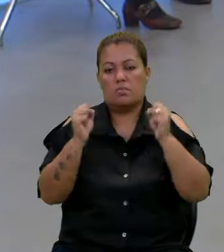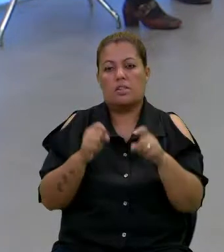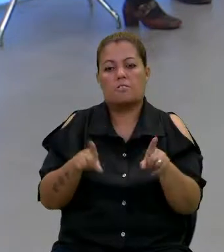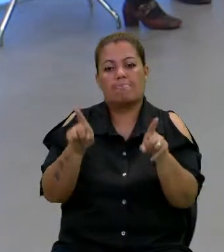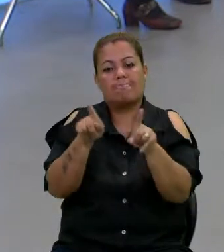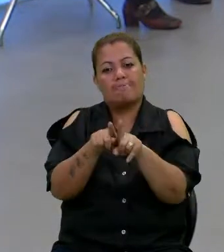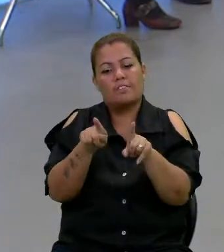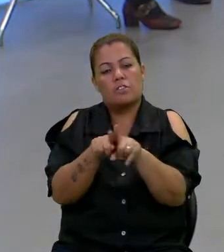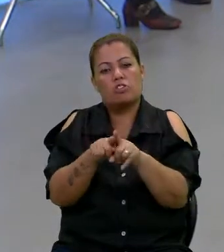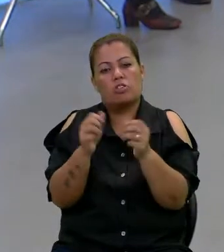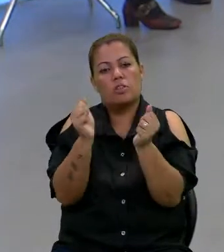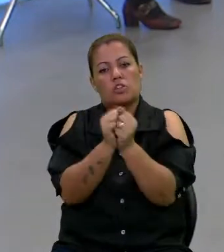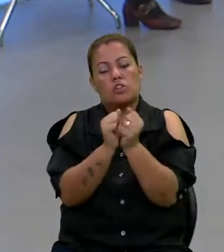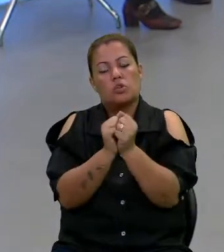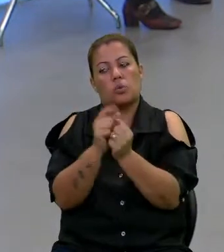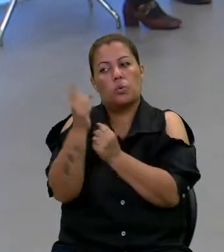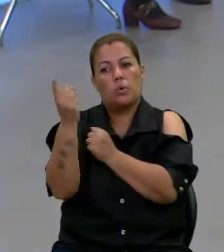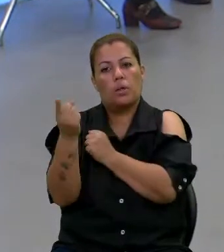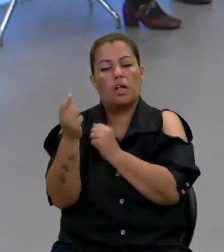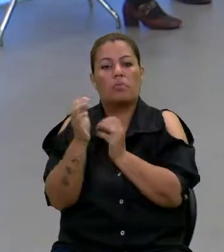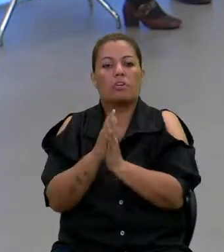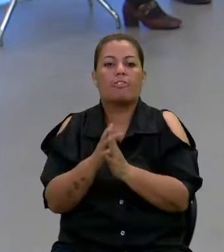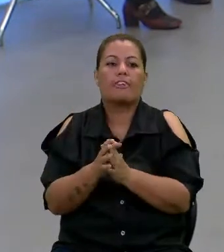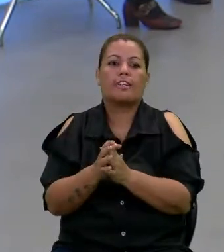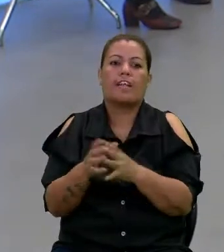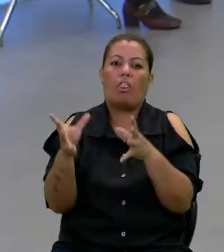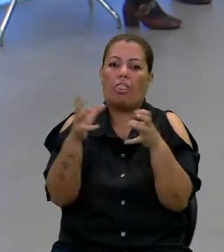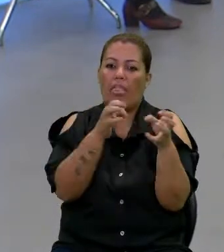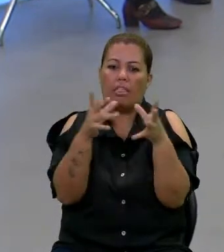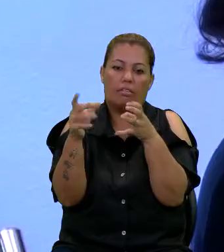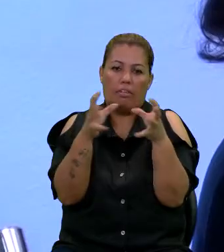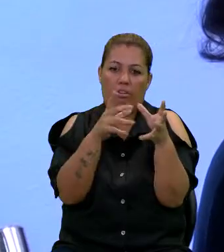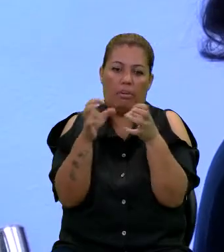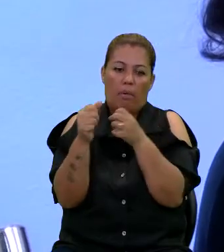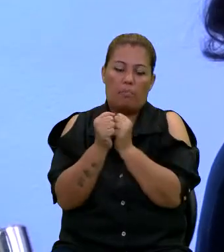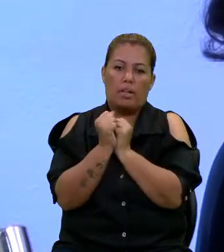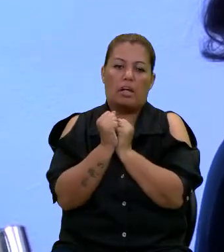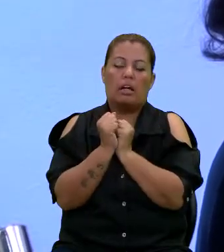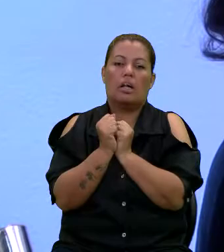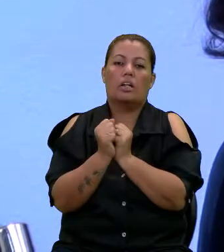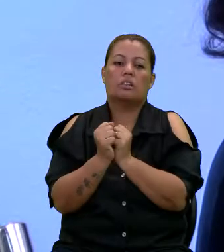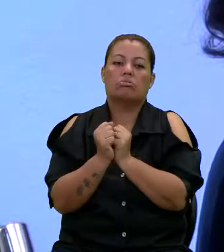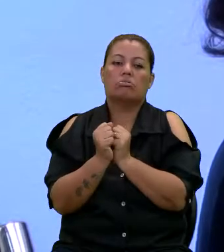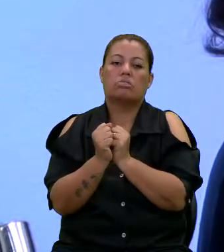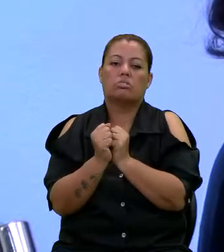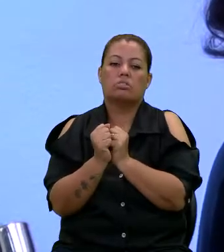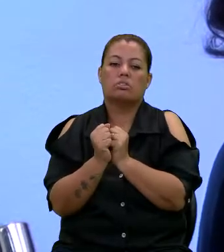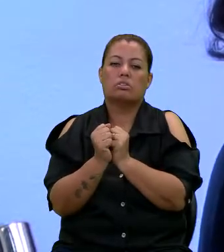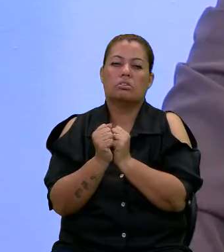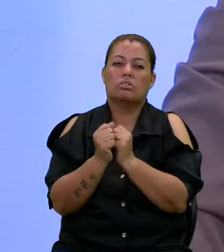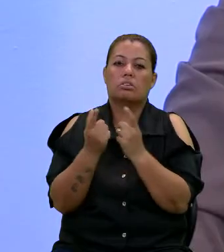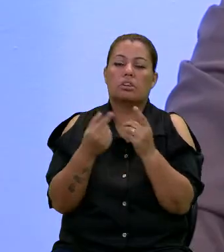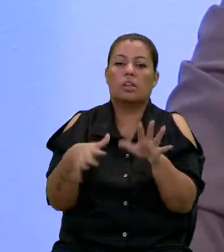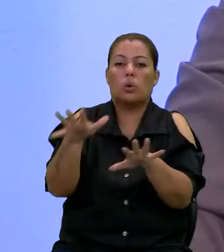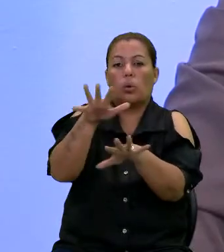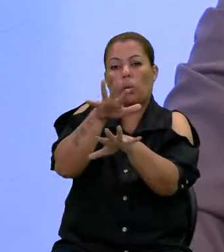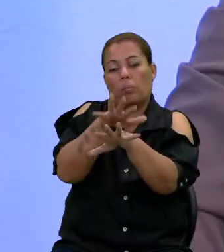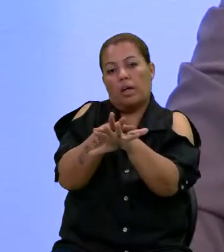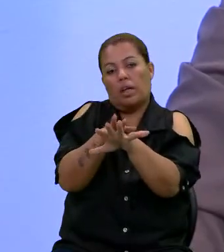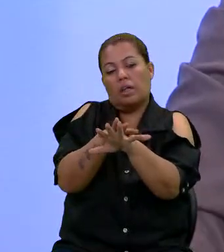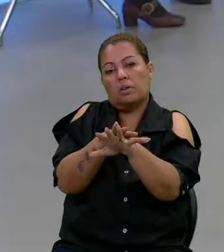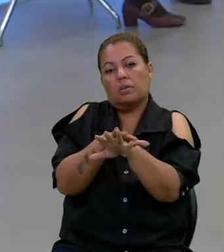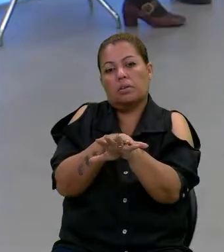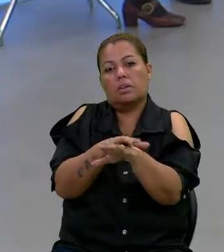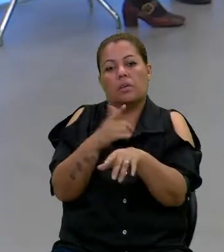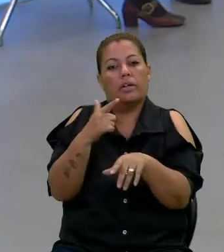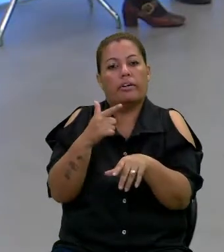também, junto com o paciente, fica nessa briga aí de de fato ser uma inclusão e não